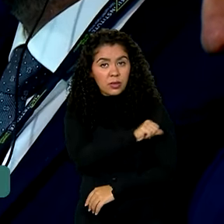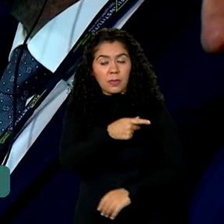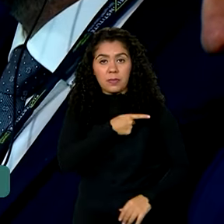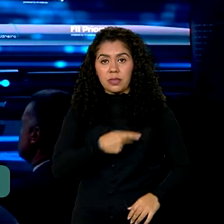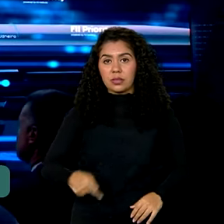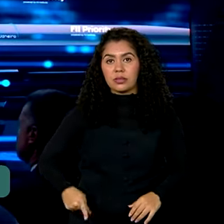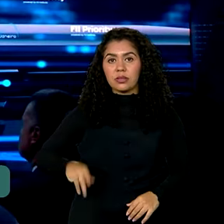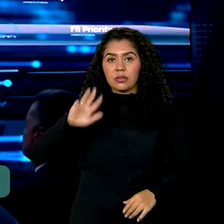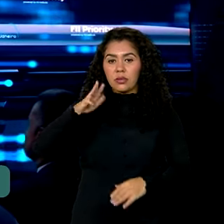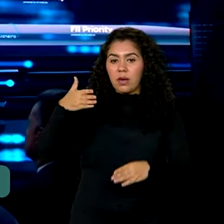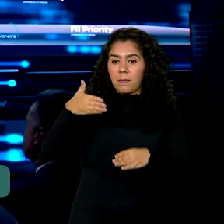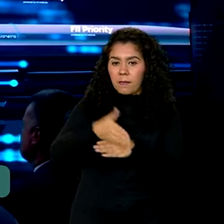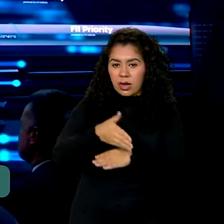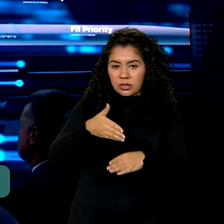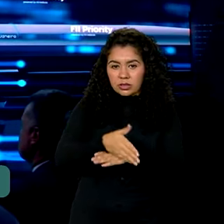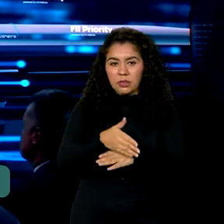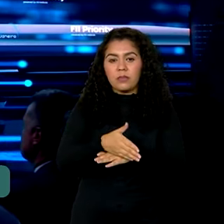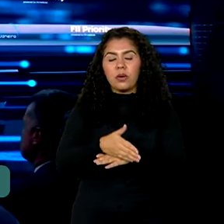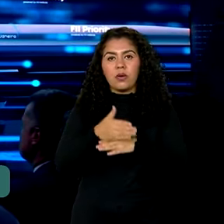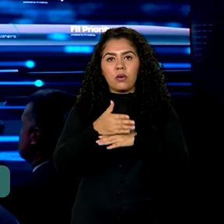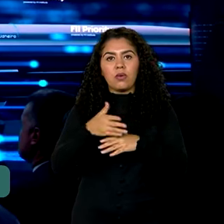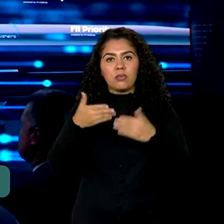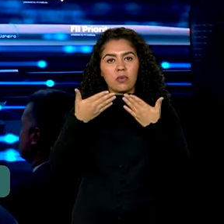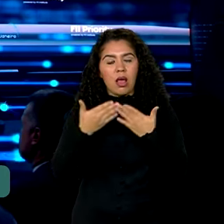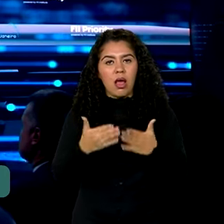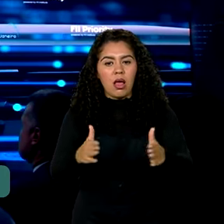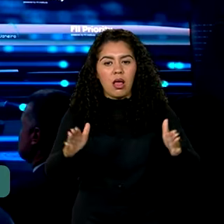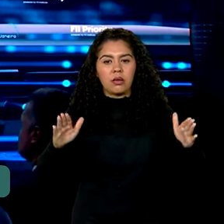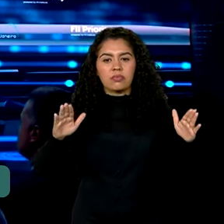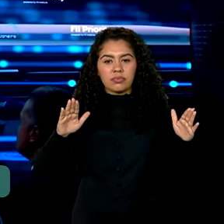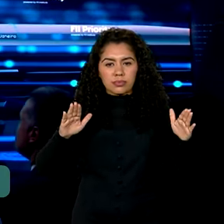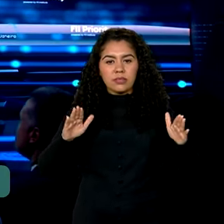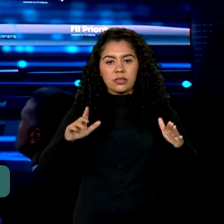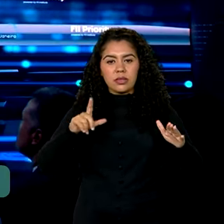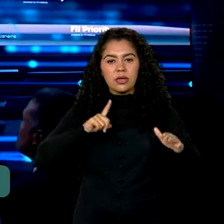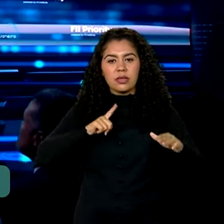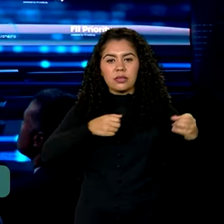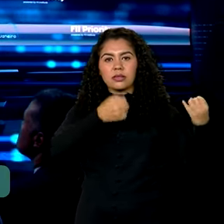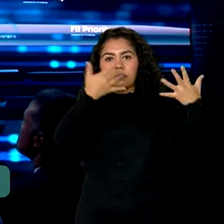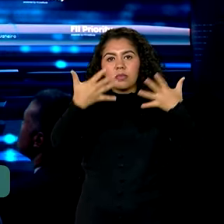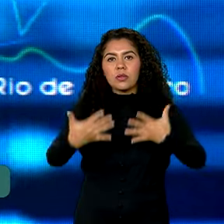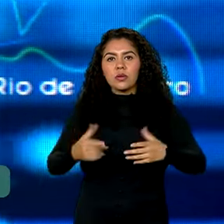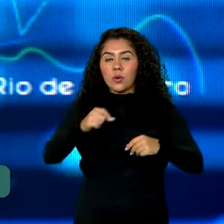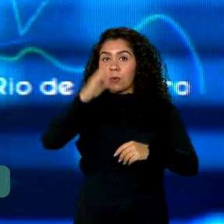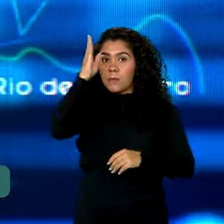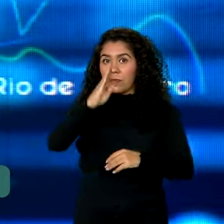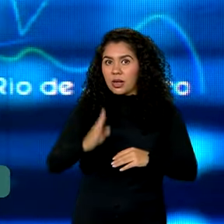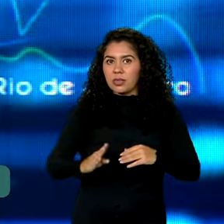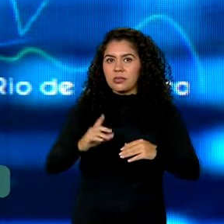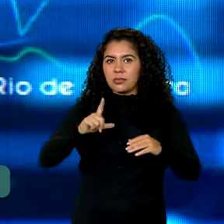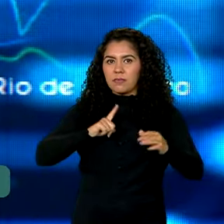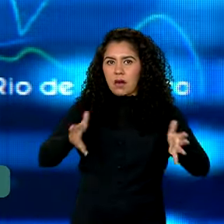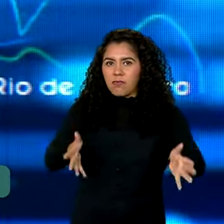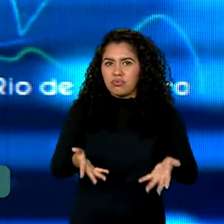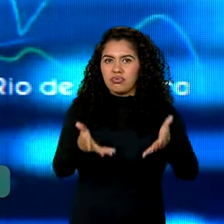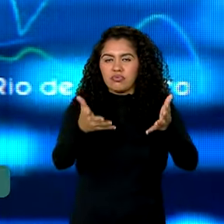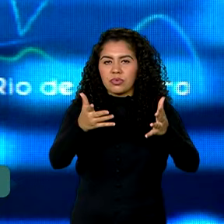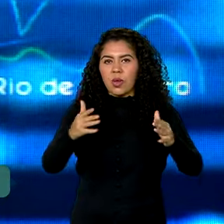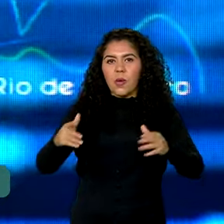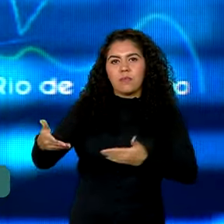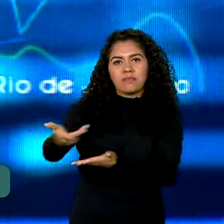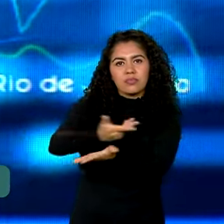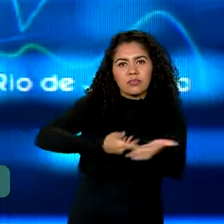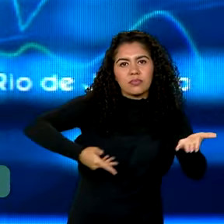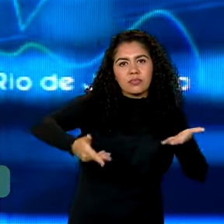Lula participou da cerimônia de abertura e destacou a escolha do Brasil para sediar o encontro. Confirma a consolidação de